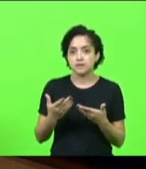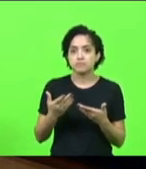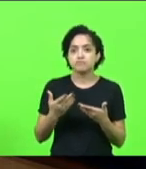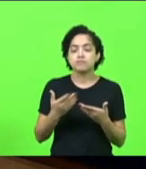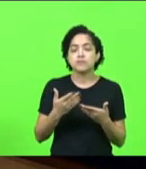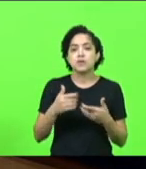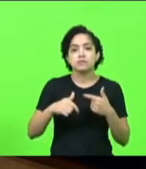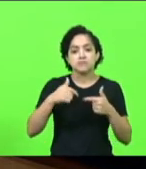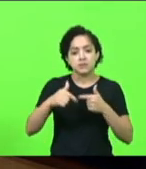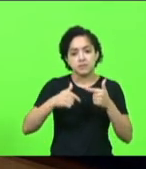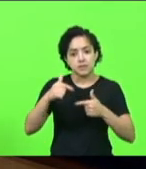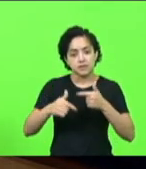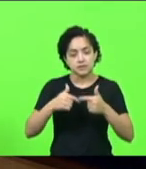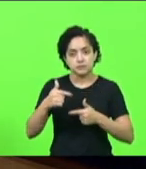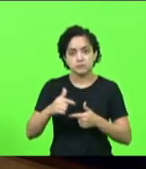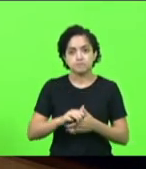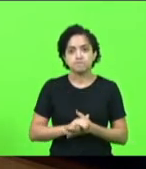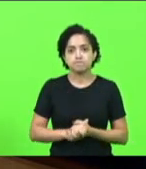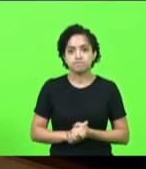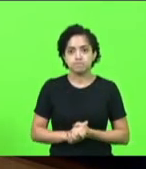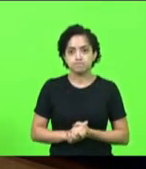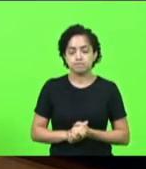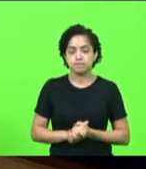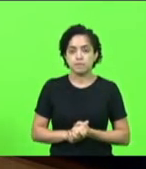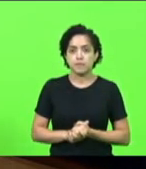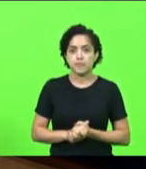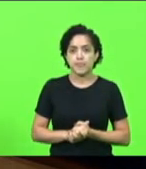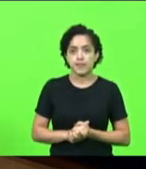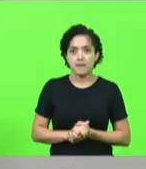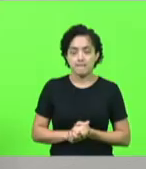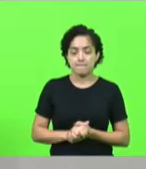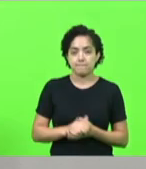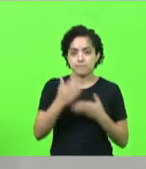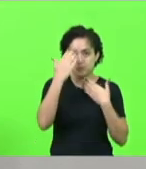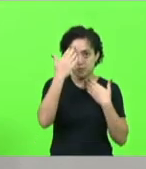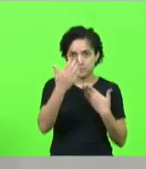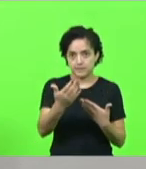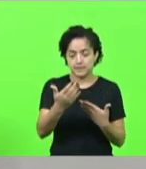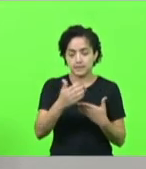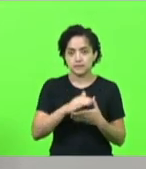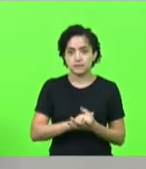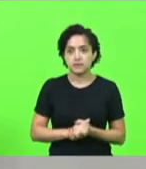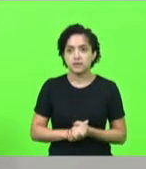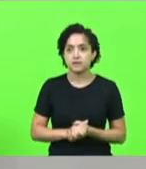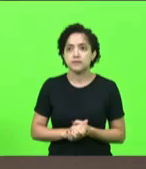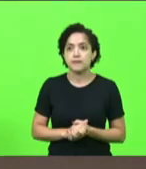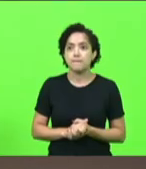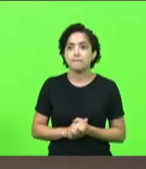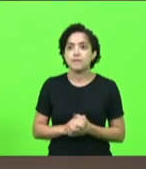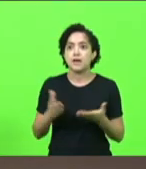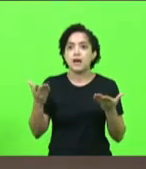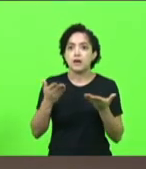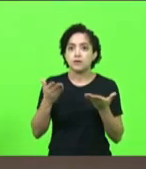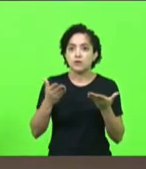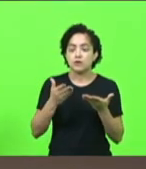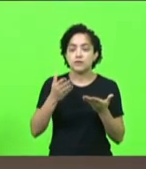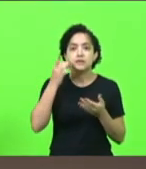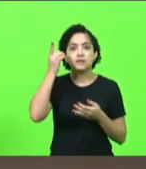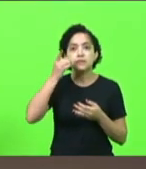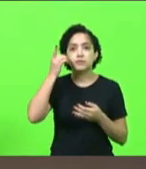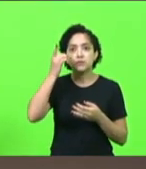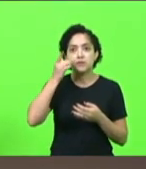parabéns e o nosso reconhecimento muito obrigado deputado Milton Schaefer obrigado deputado Milton Schaefer com a palavra o deputado Silvio Drevig